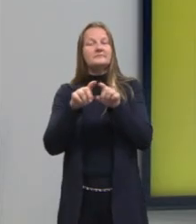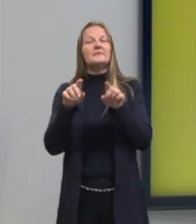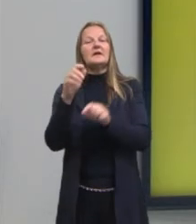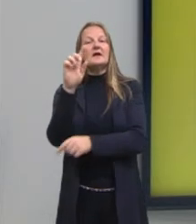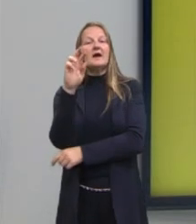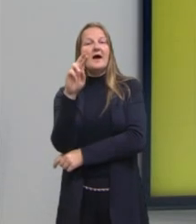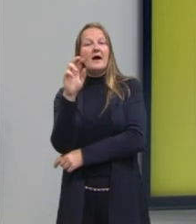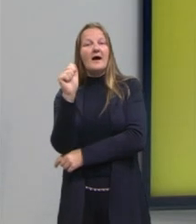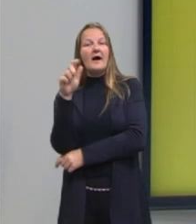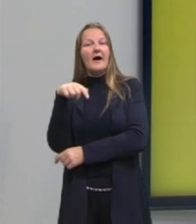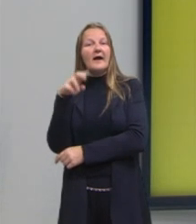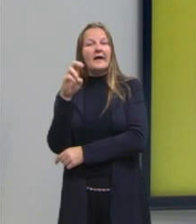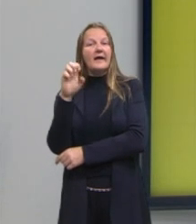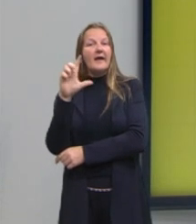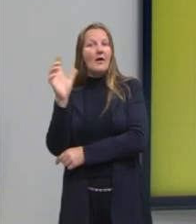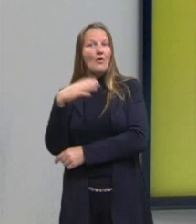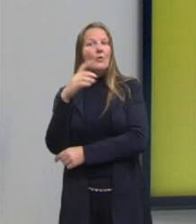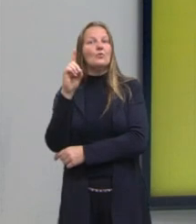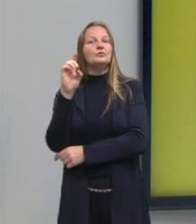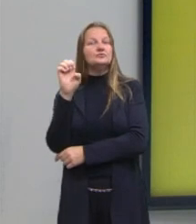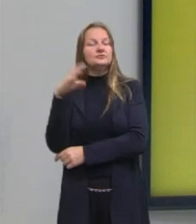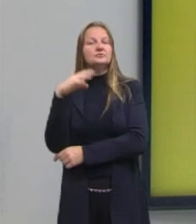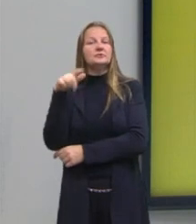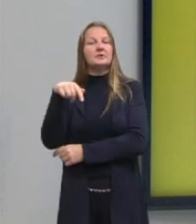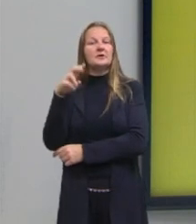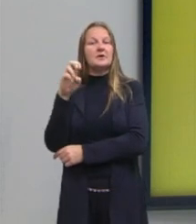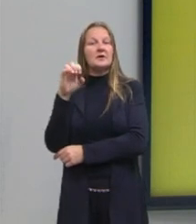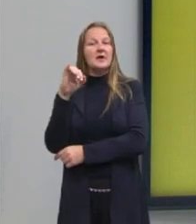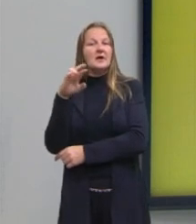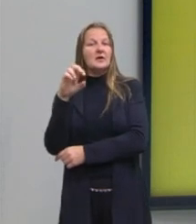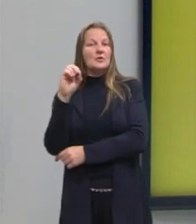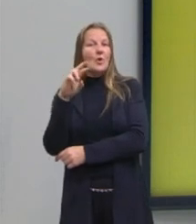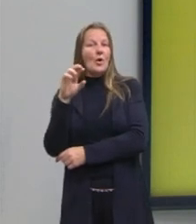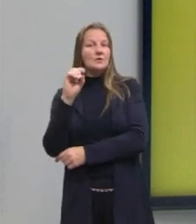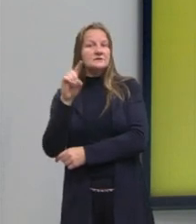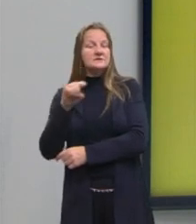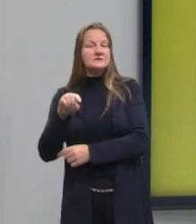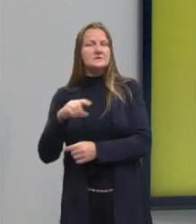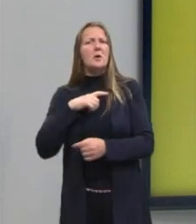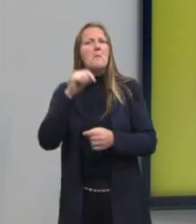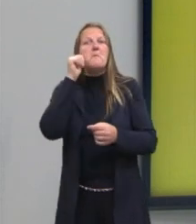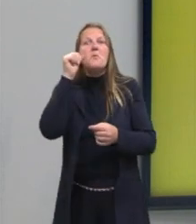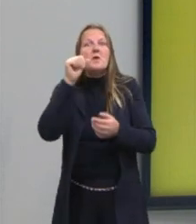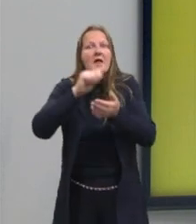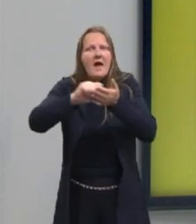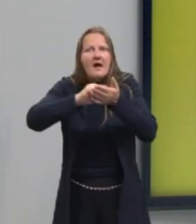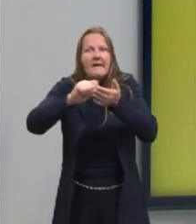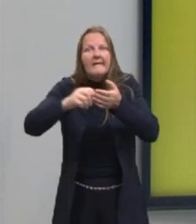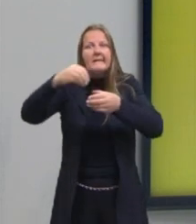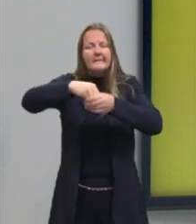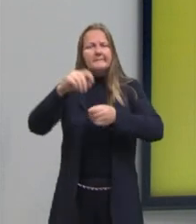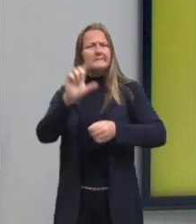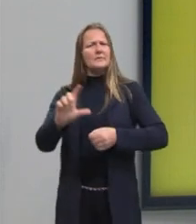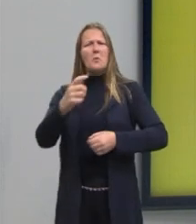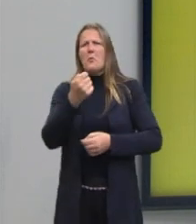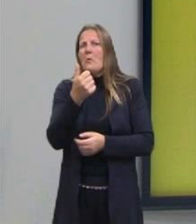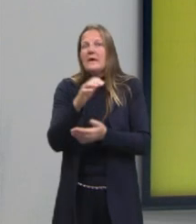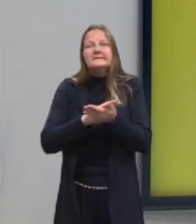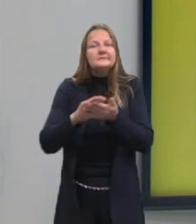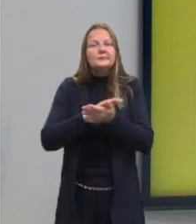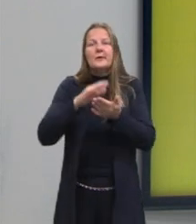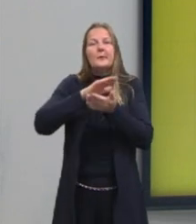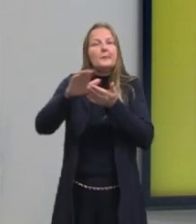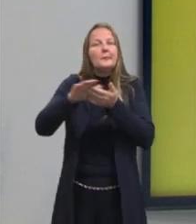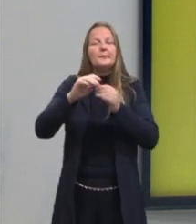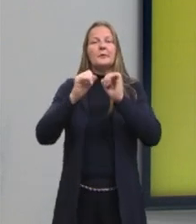Mas não existiam mulheres na literatura? Sim, existiam mulheres na literatura, porém elas não eram publicadas, elas não eram